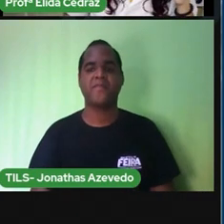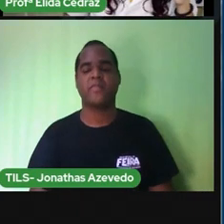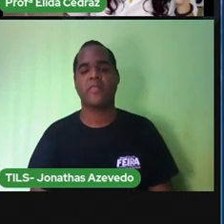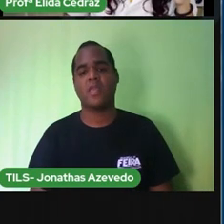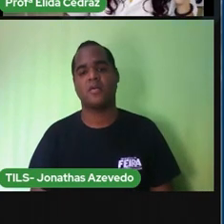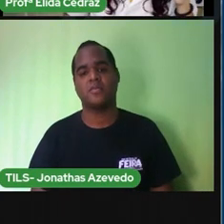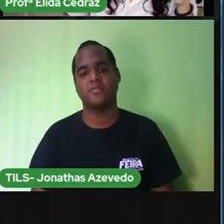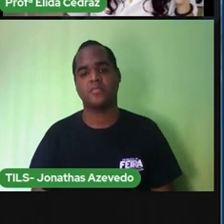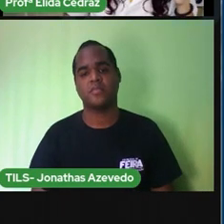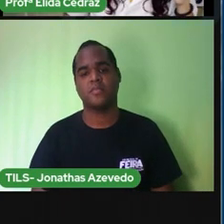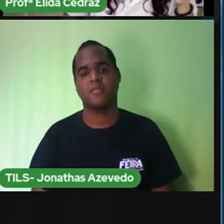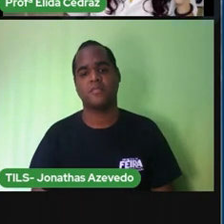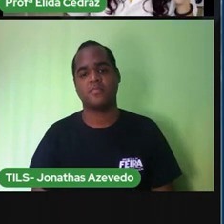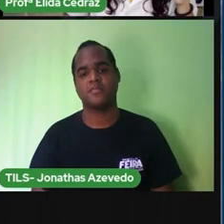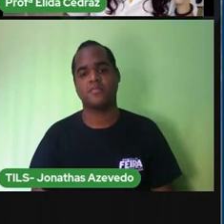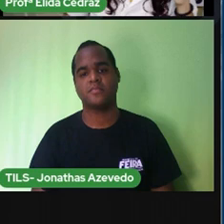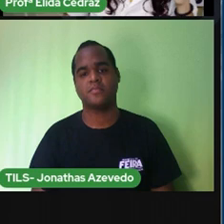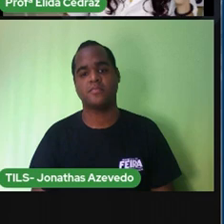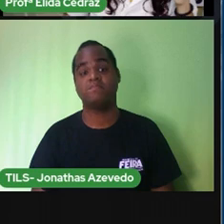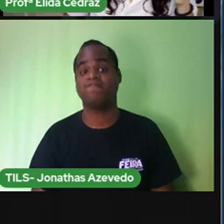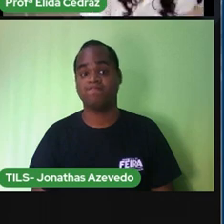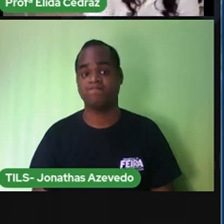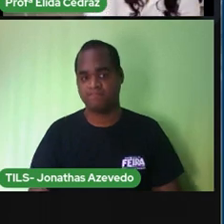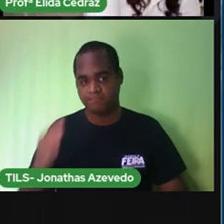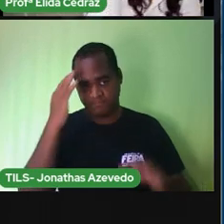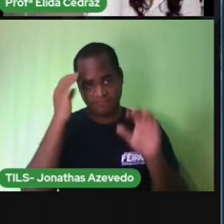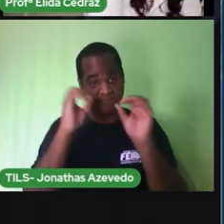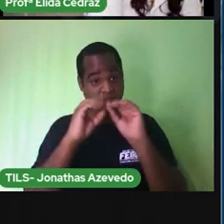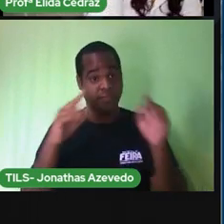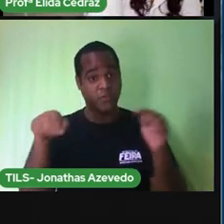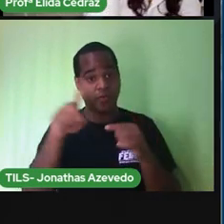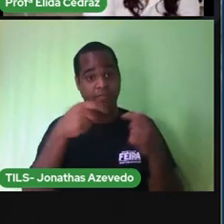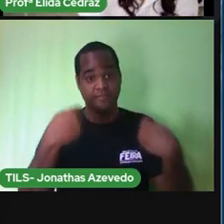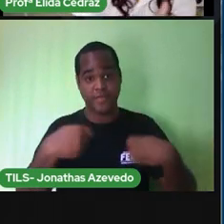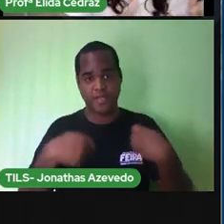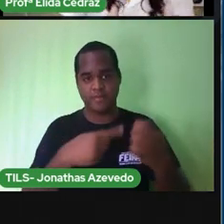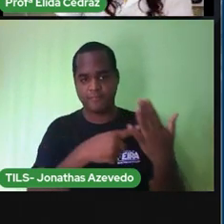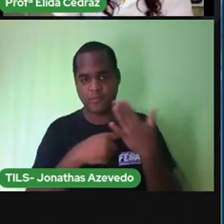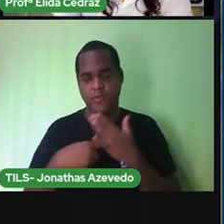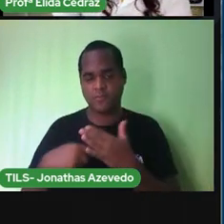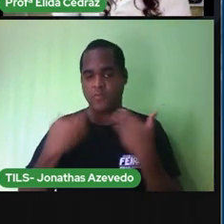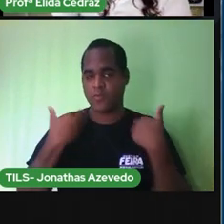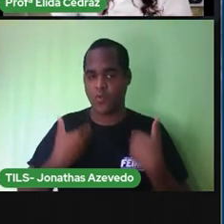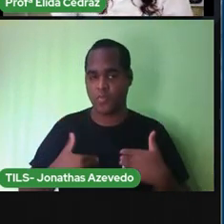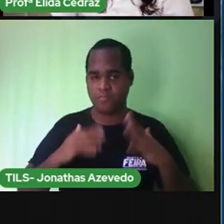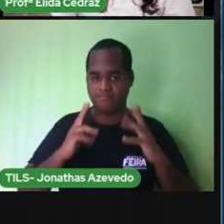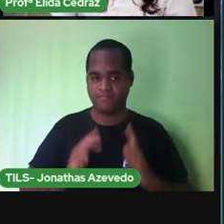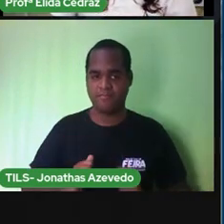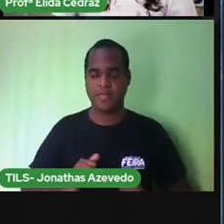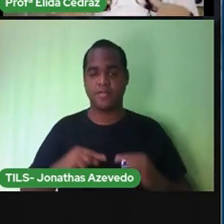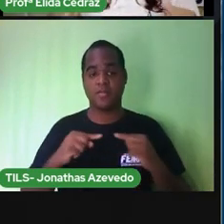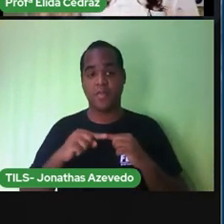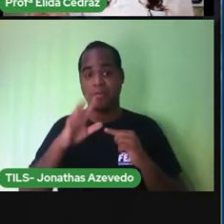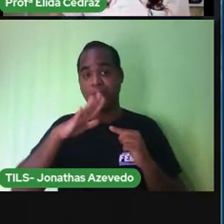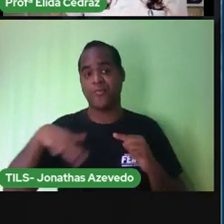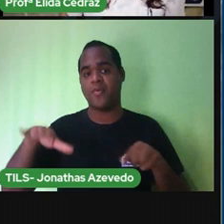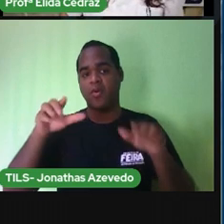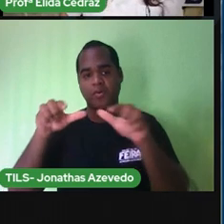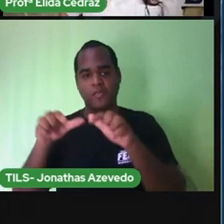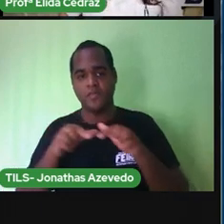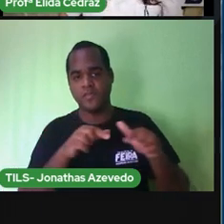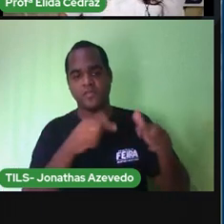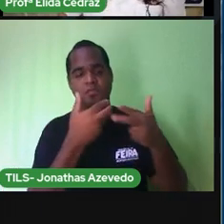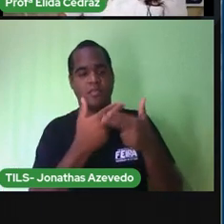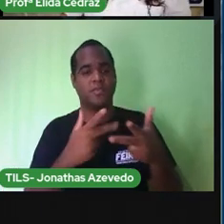você entendeu porque que a gente precisa cuidar da higiene do corpo e da higiene do ambiente tudo está